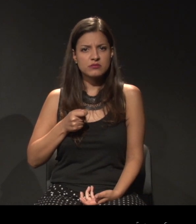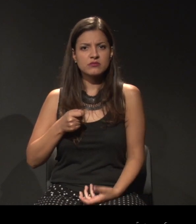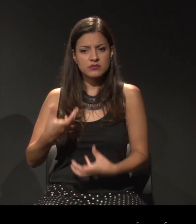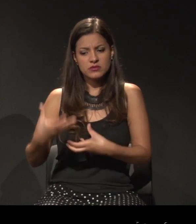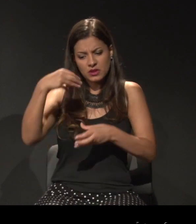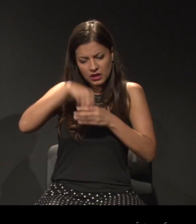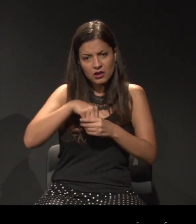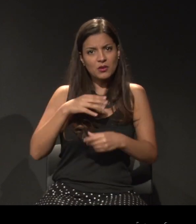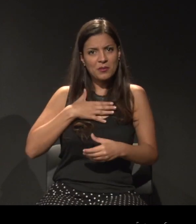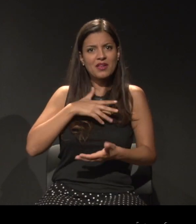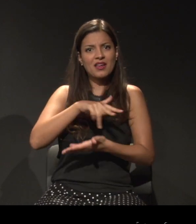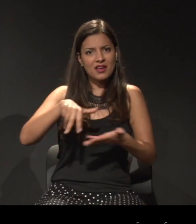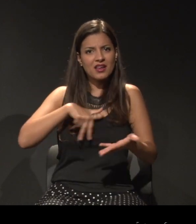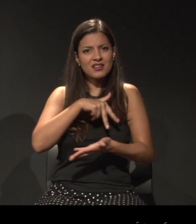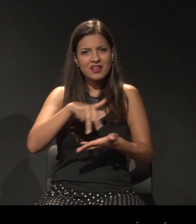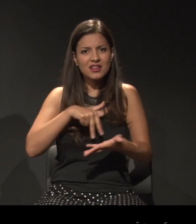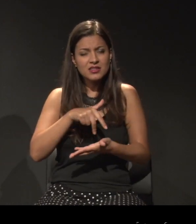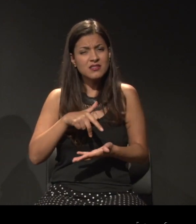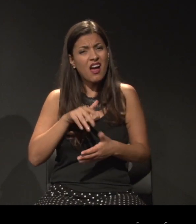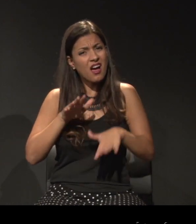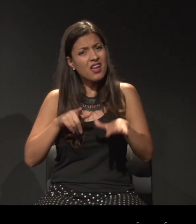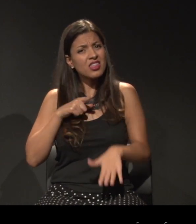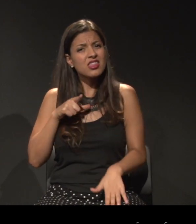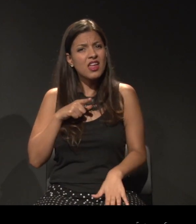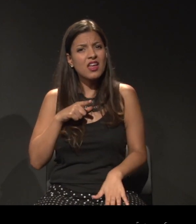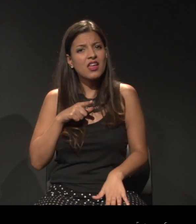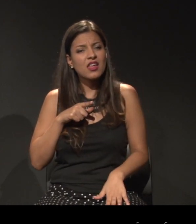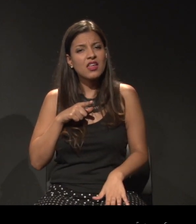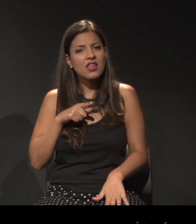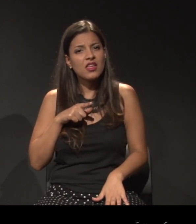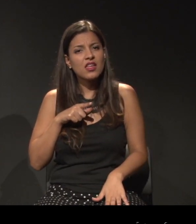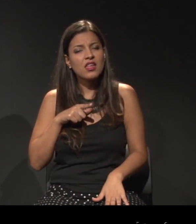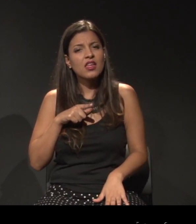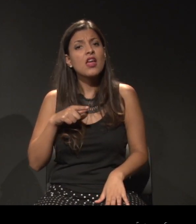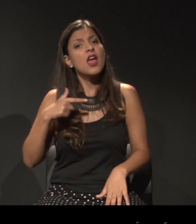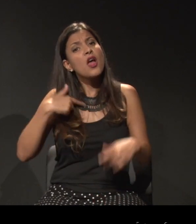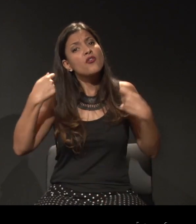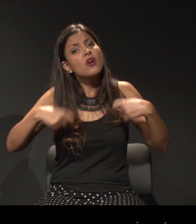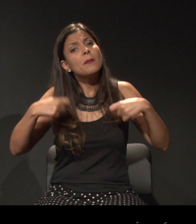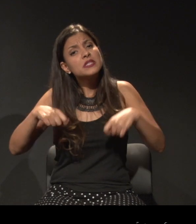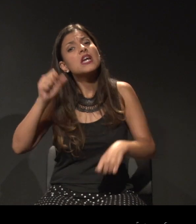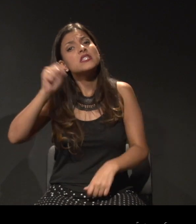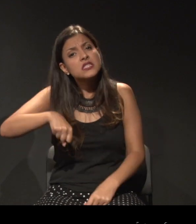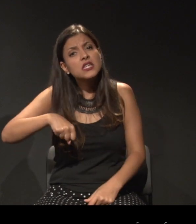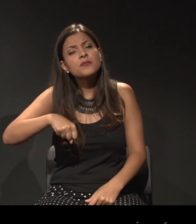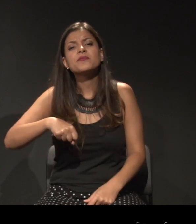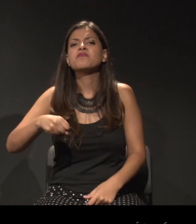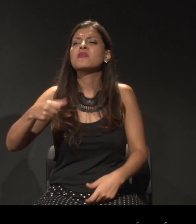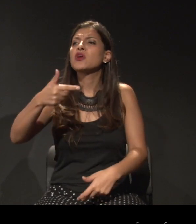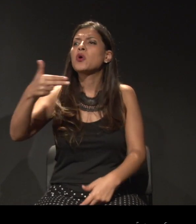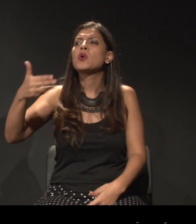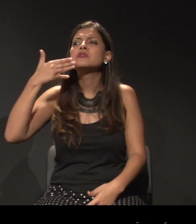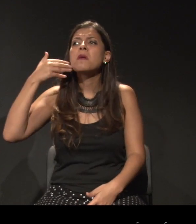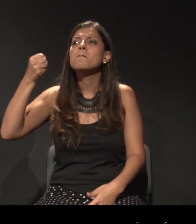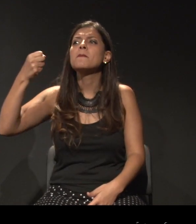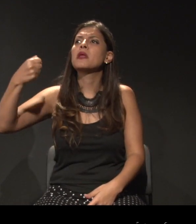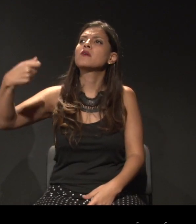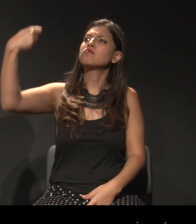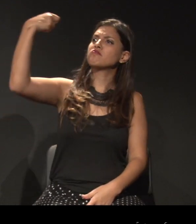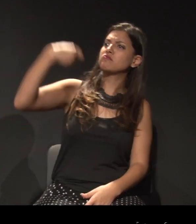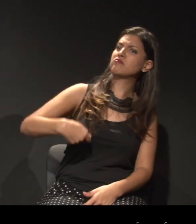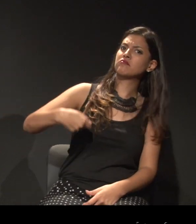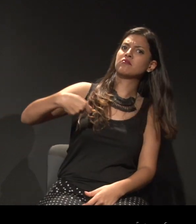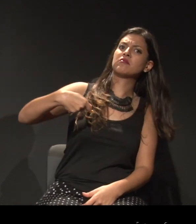dança que eu faço. eu vou precisar criticizar, sim, as branquitudes que estão instauradas e